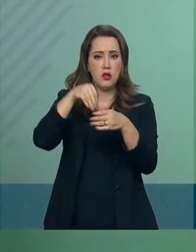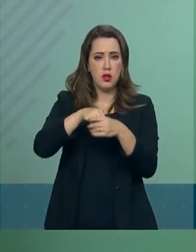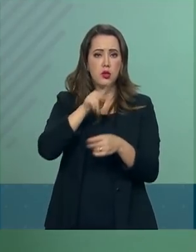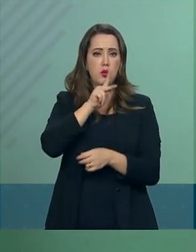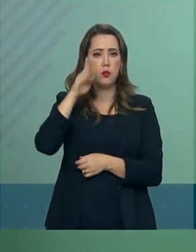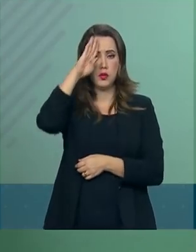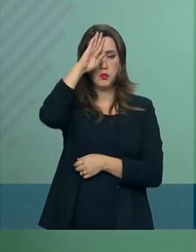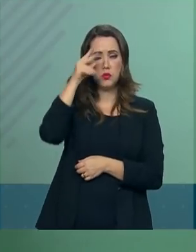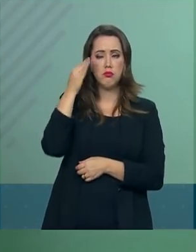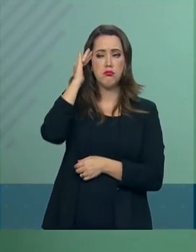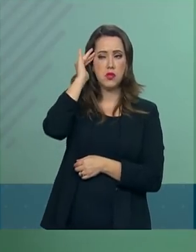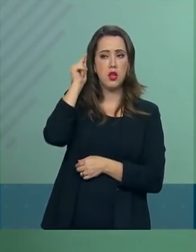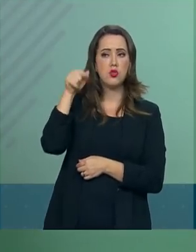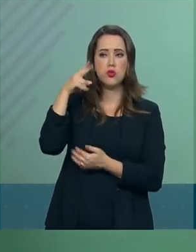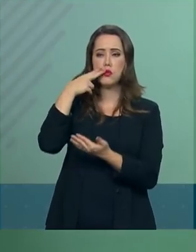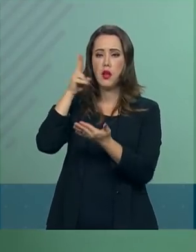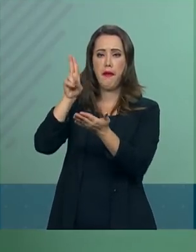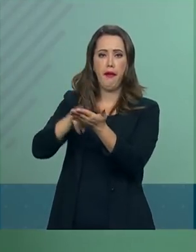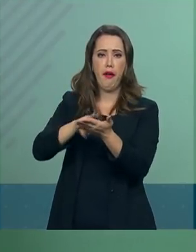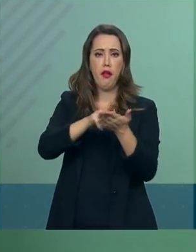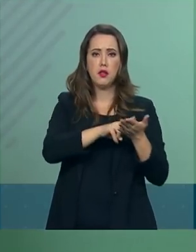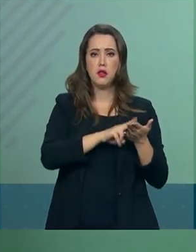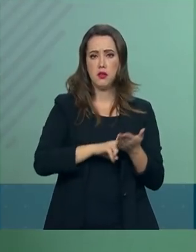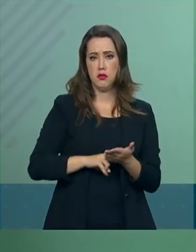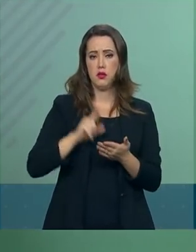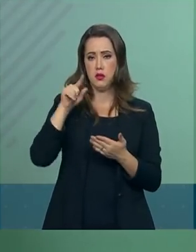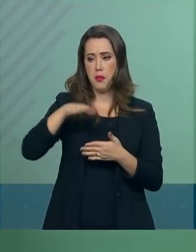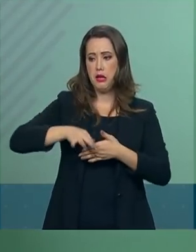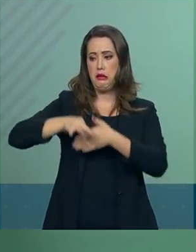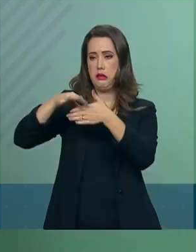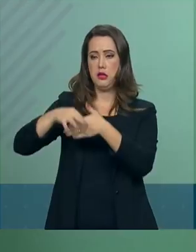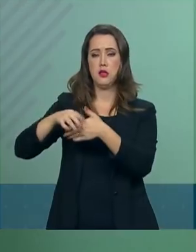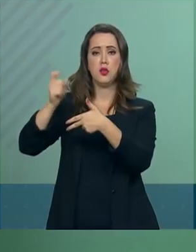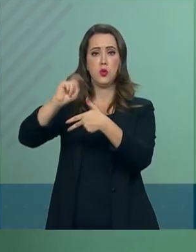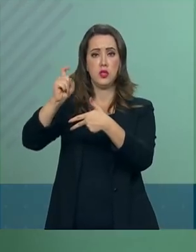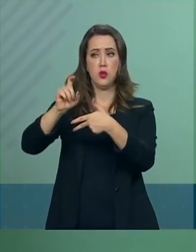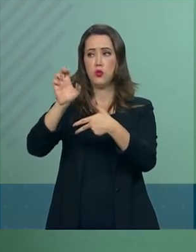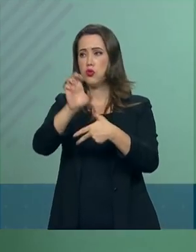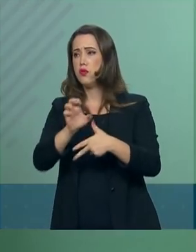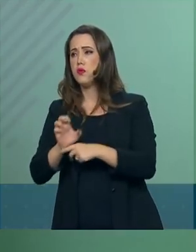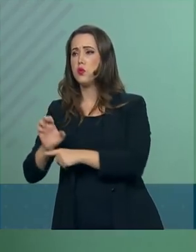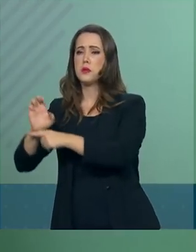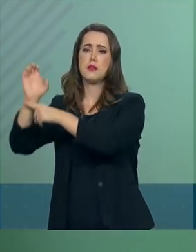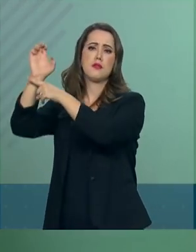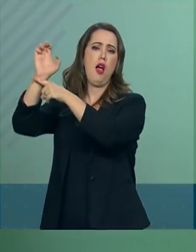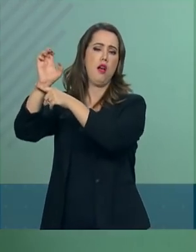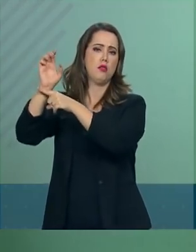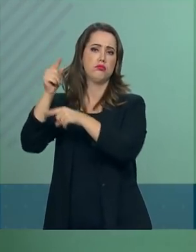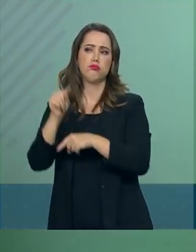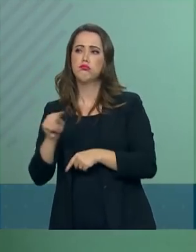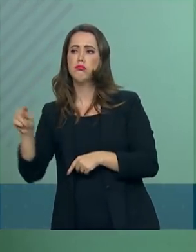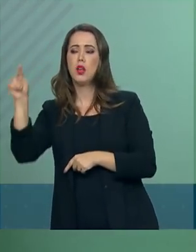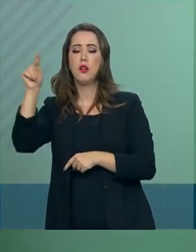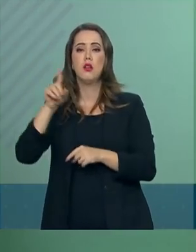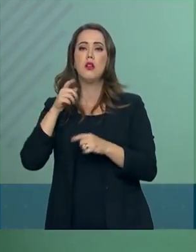também de dirigentes do Poder Executivo, há que ser considerada. Não obstante, o presidente